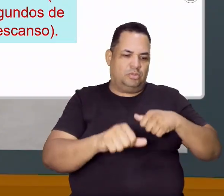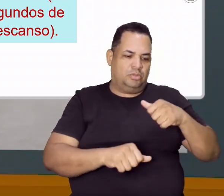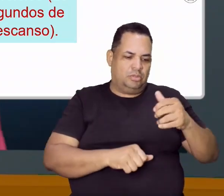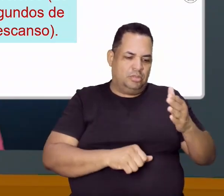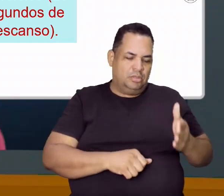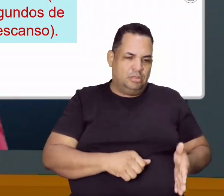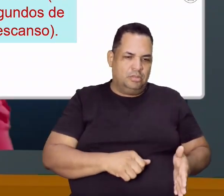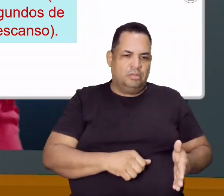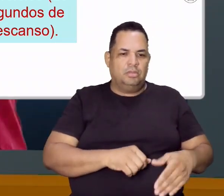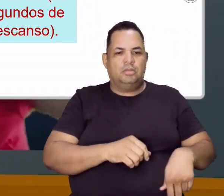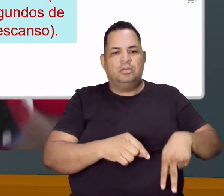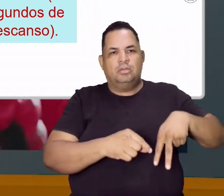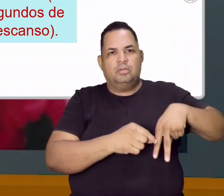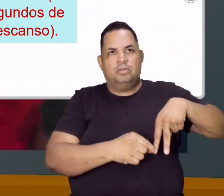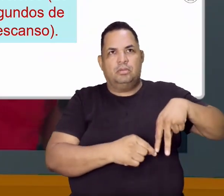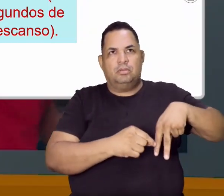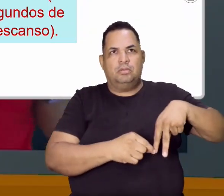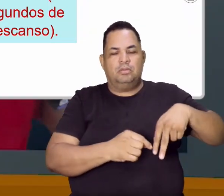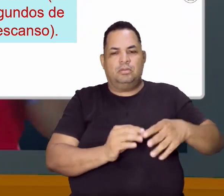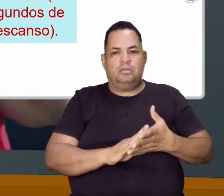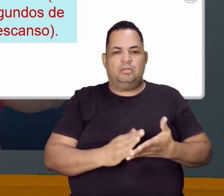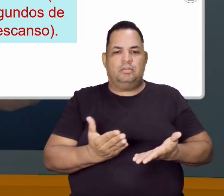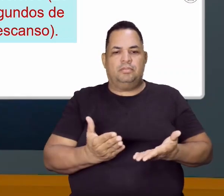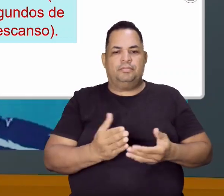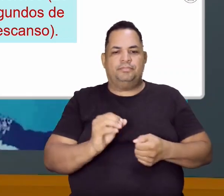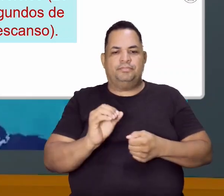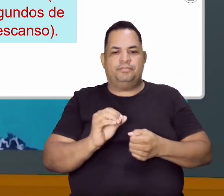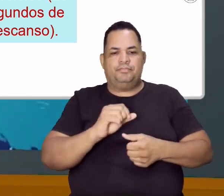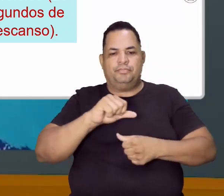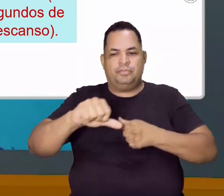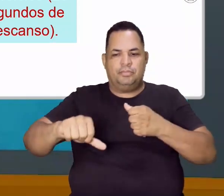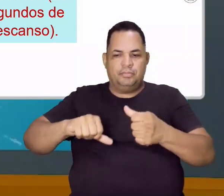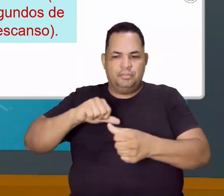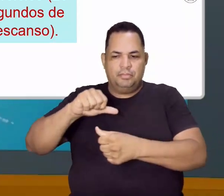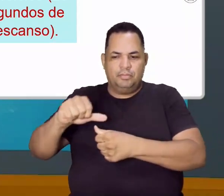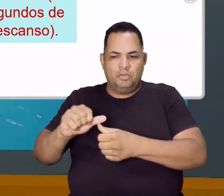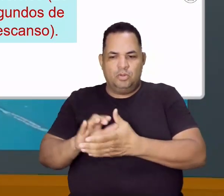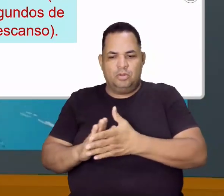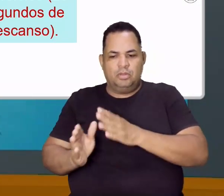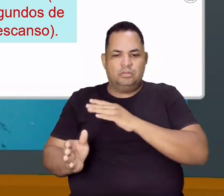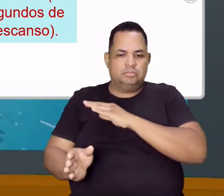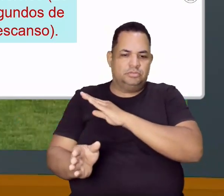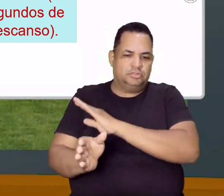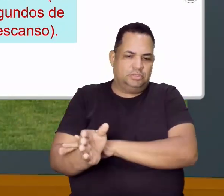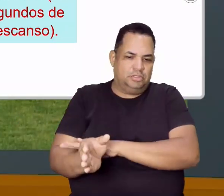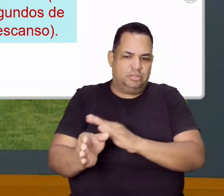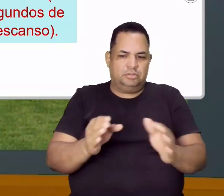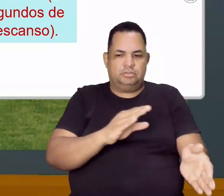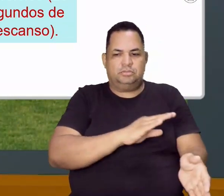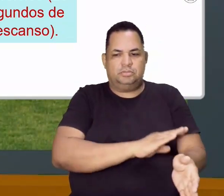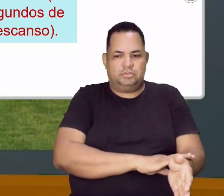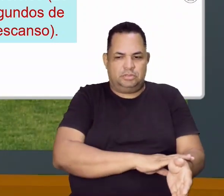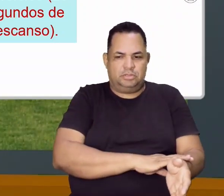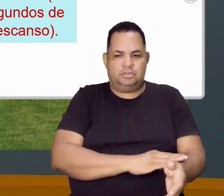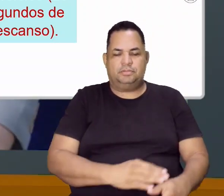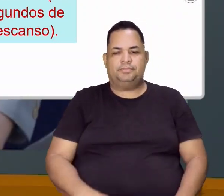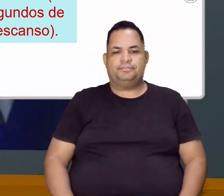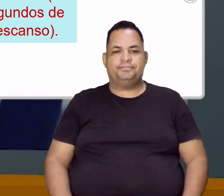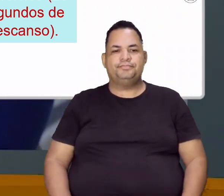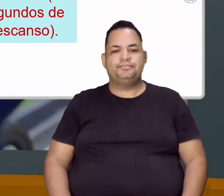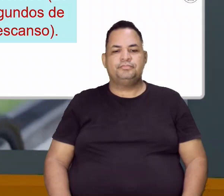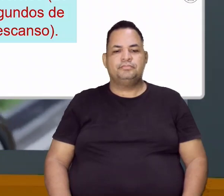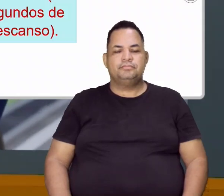a primeira. Saltito, vou para a segunda. E aí, eu vou revezando os lados, ok? Até para não estressar muito essa tua